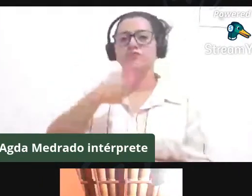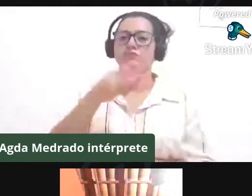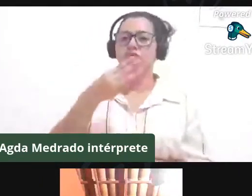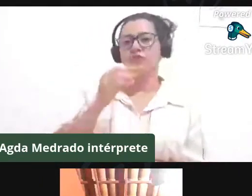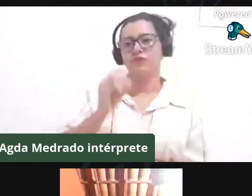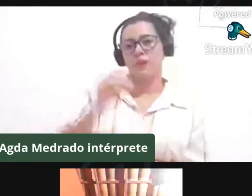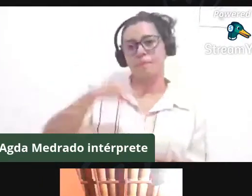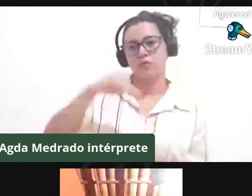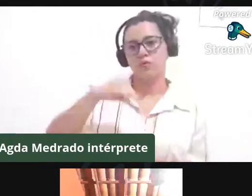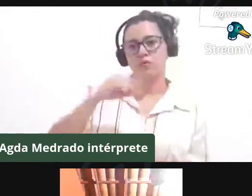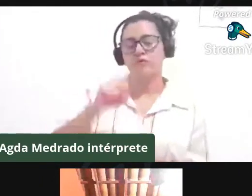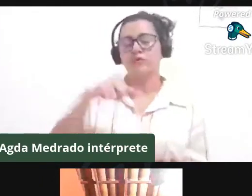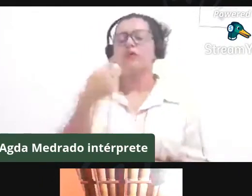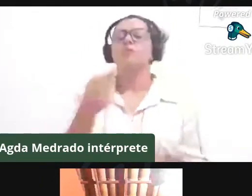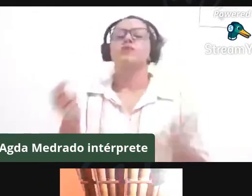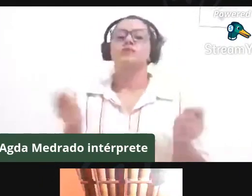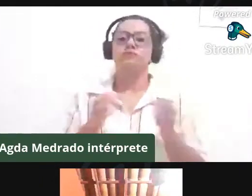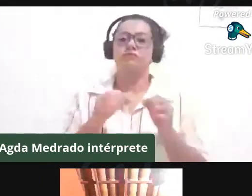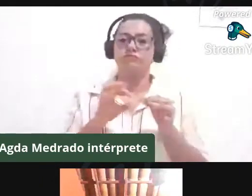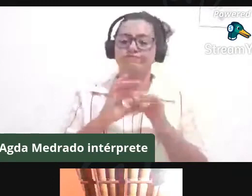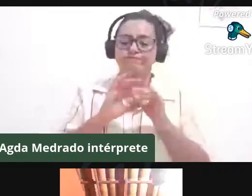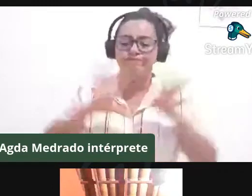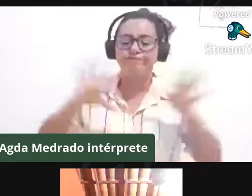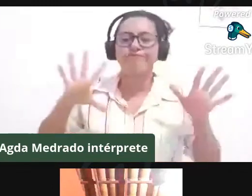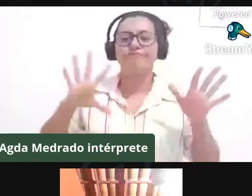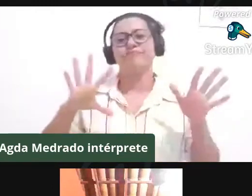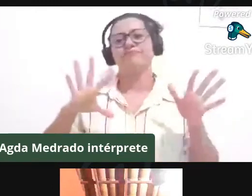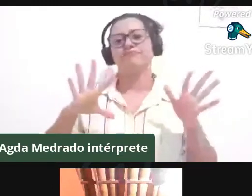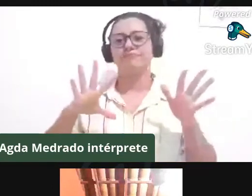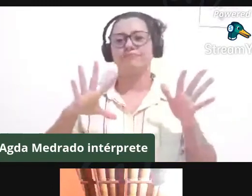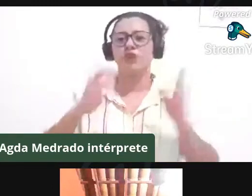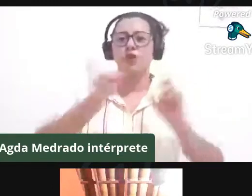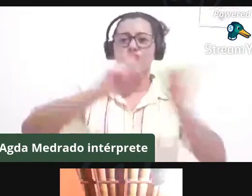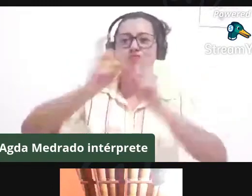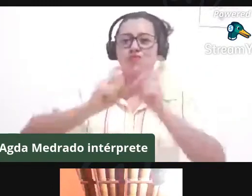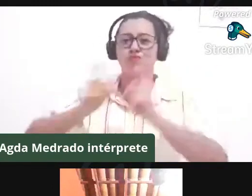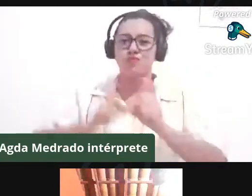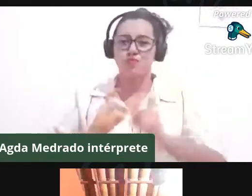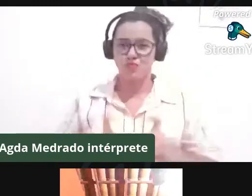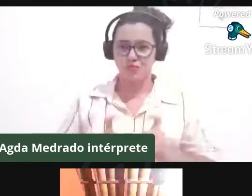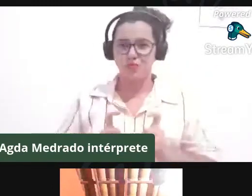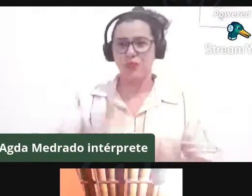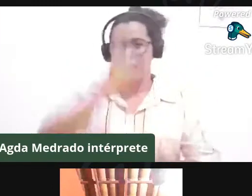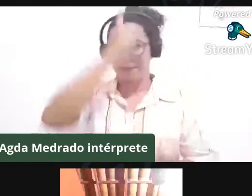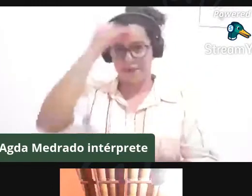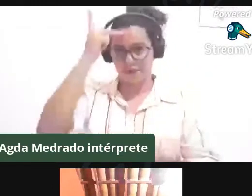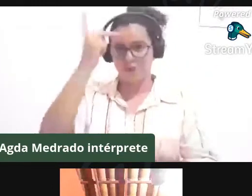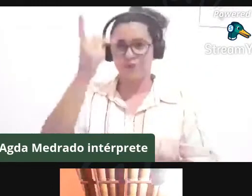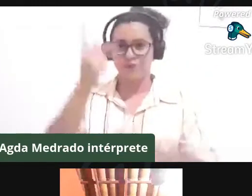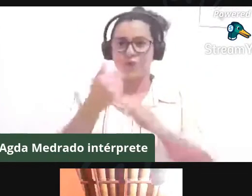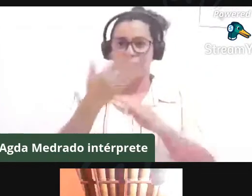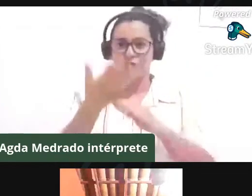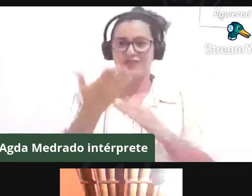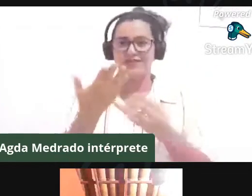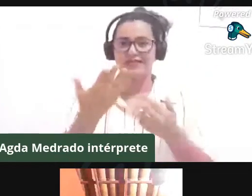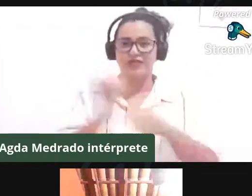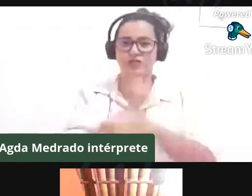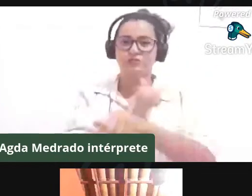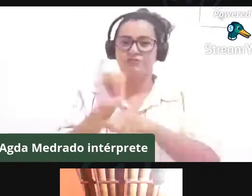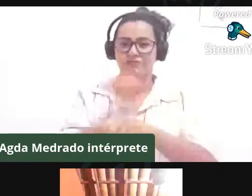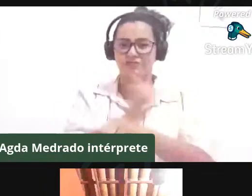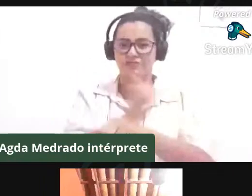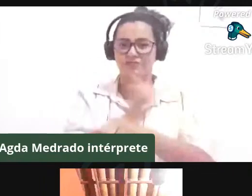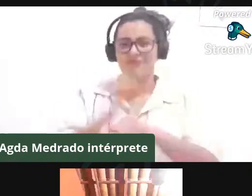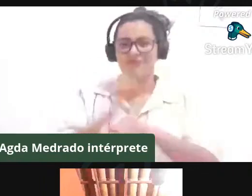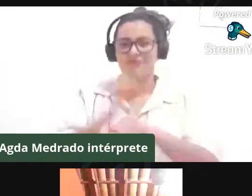seguida nós abriremos para o diálogo com o público no chat aí do YouTube, que podem formular